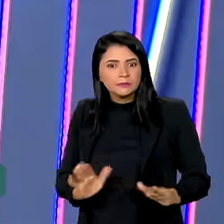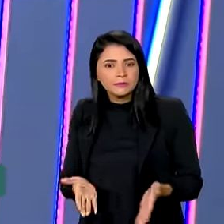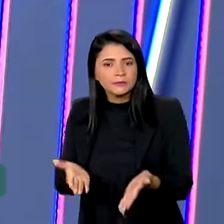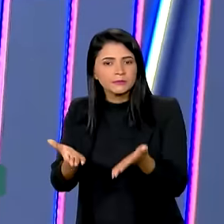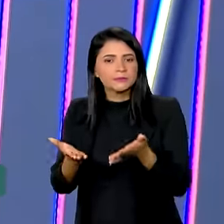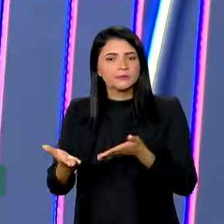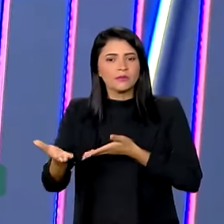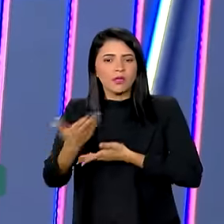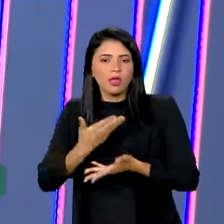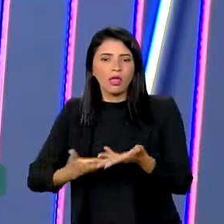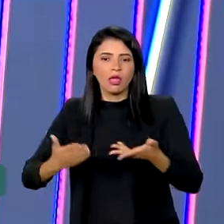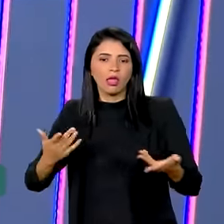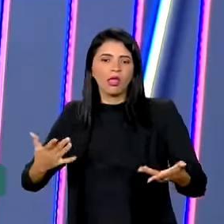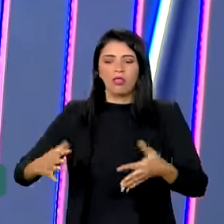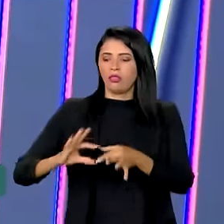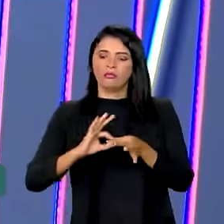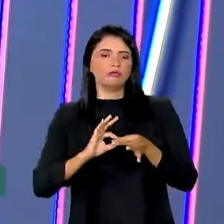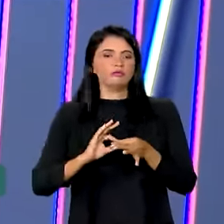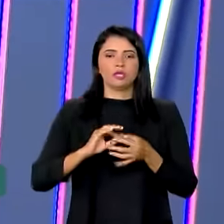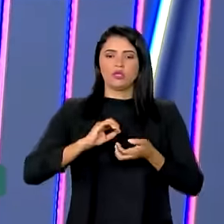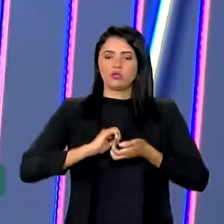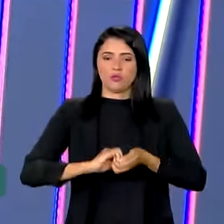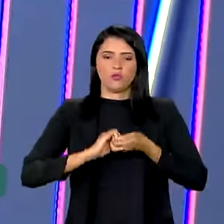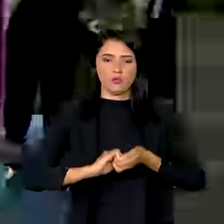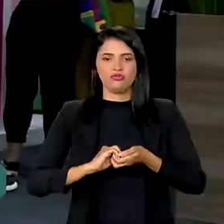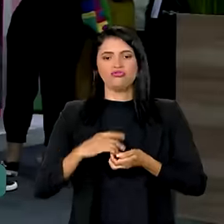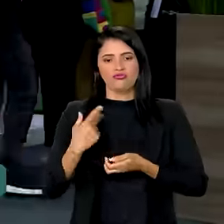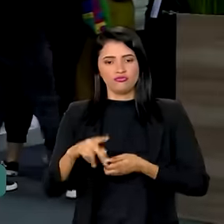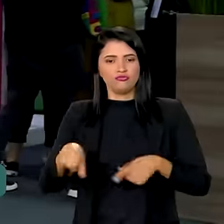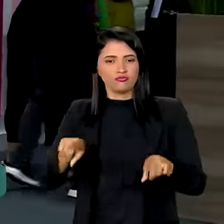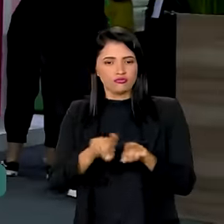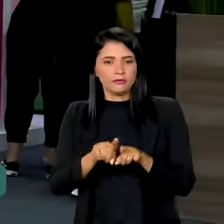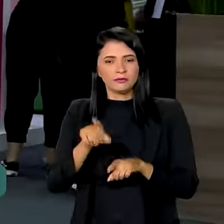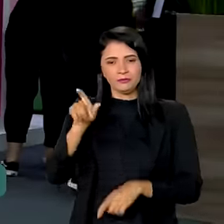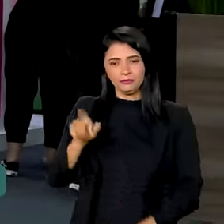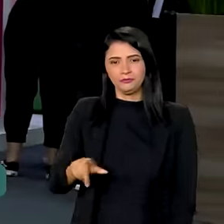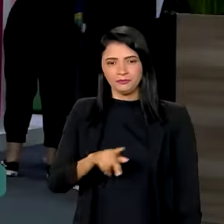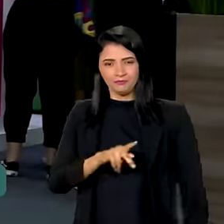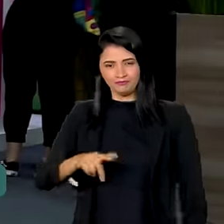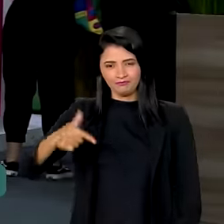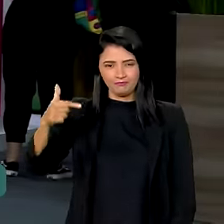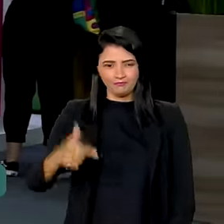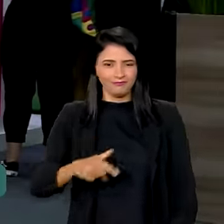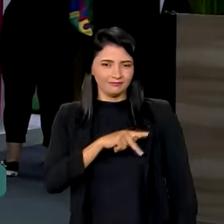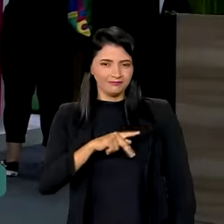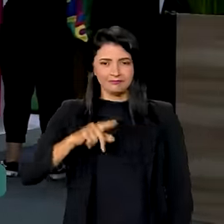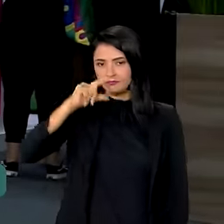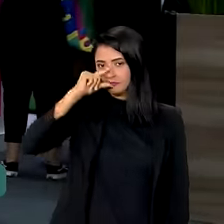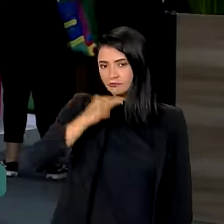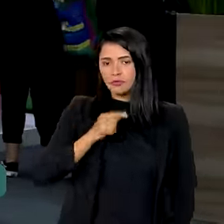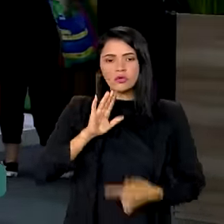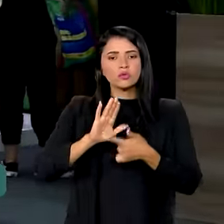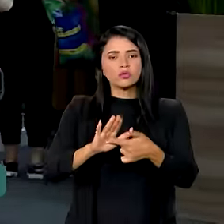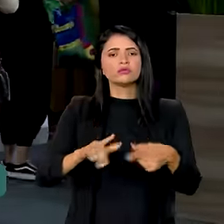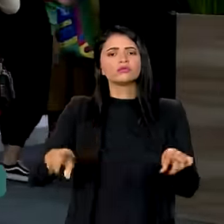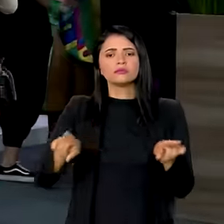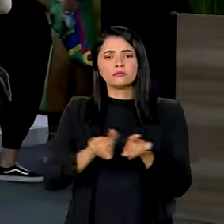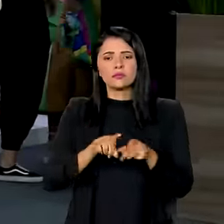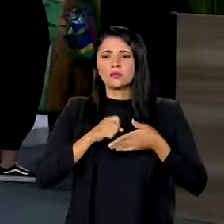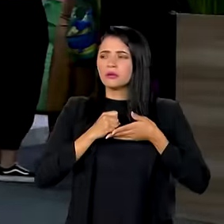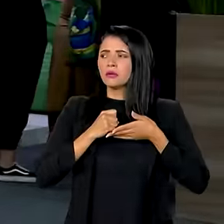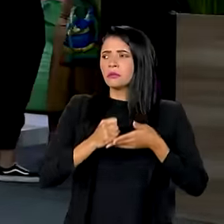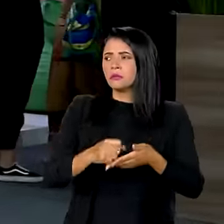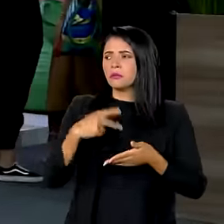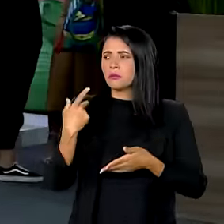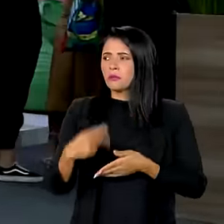associativismo e o cooperativismo. O presidente em exercício, Geraldo Alckmin, destacou também o apoio